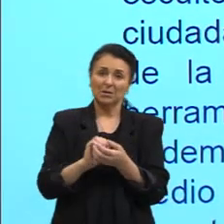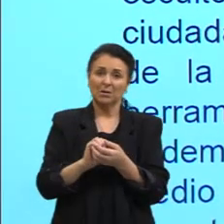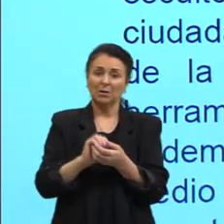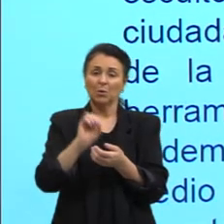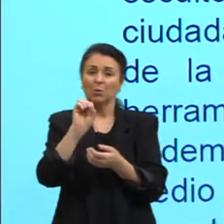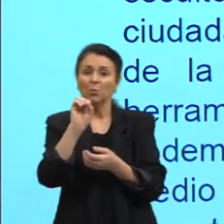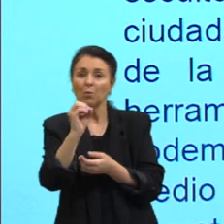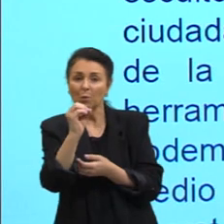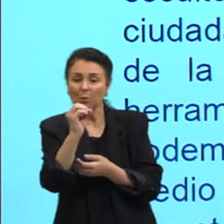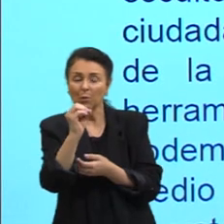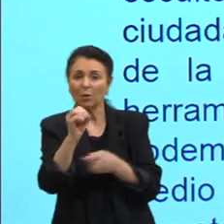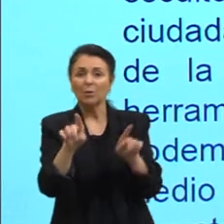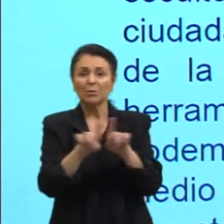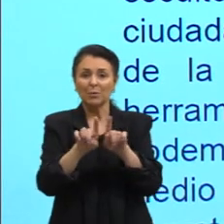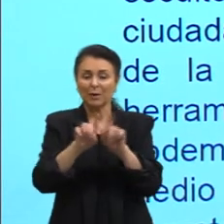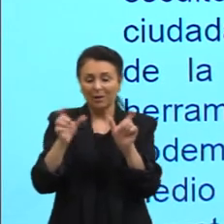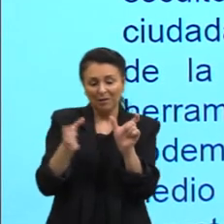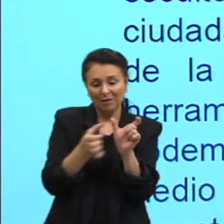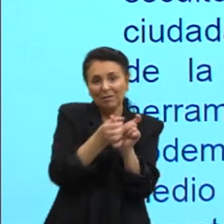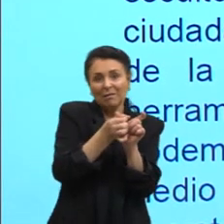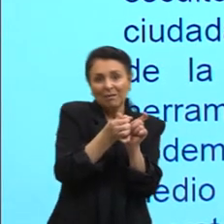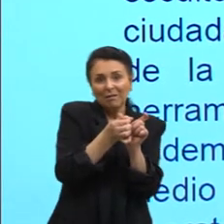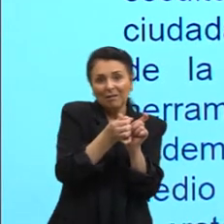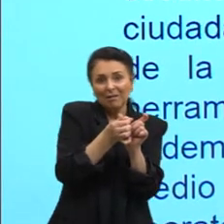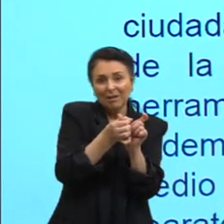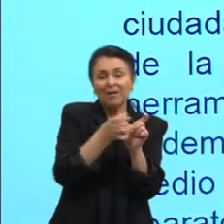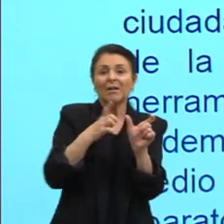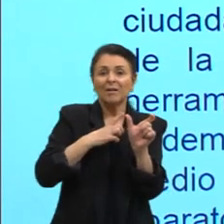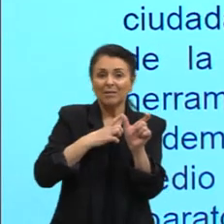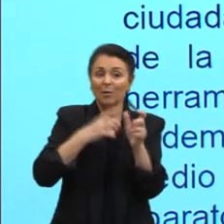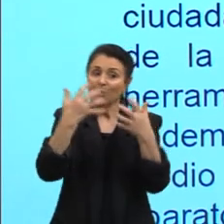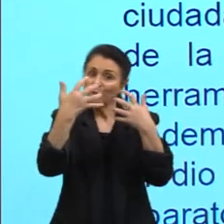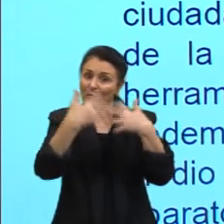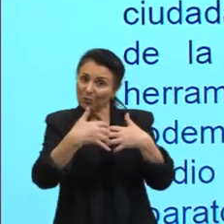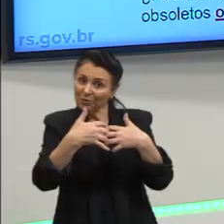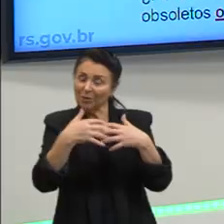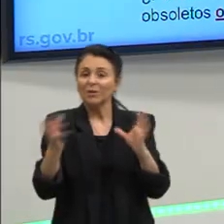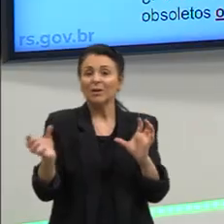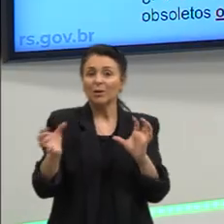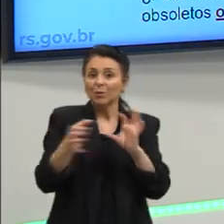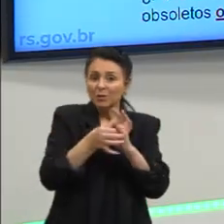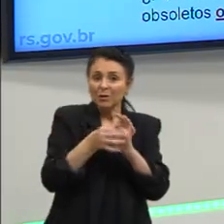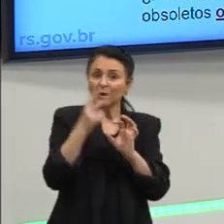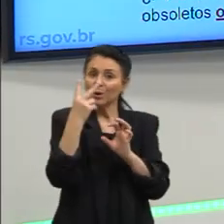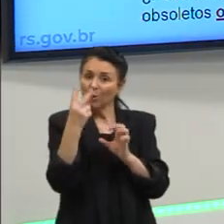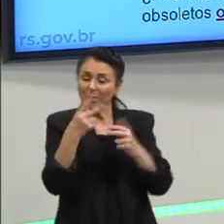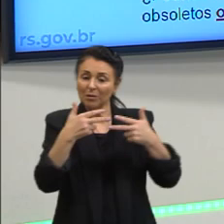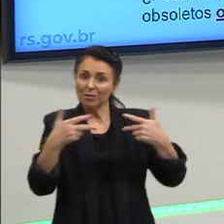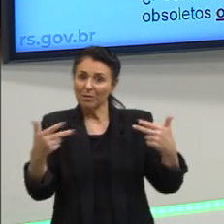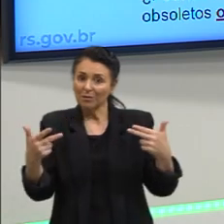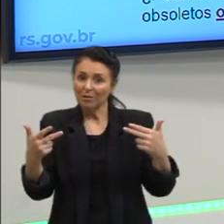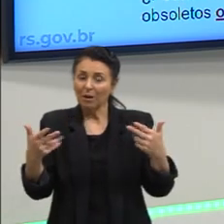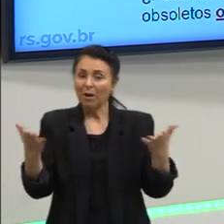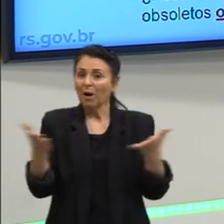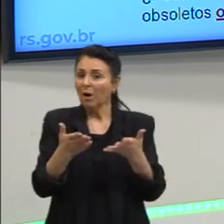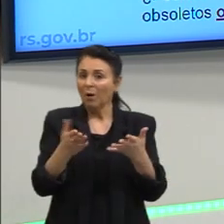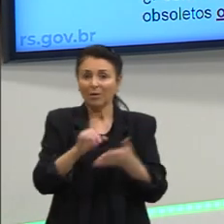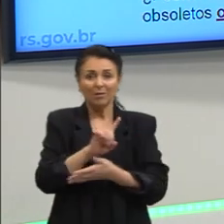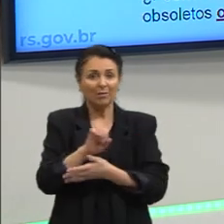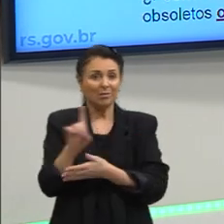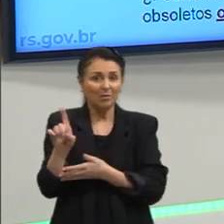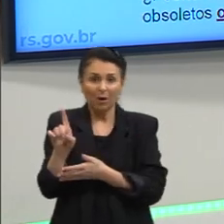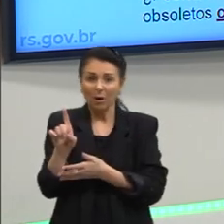também está fazendo O seu trabalho ali dentro De unir dois elementos Só que agora já não está